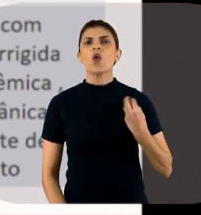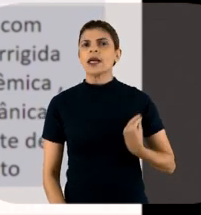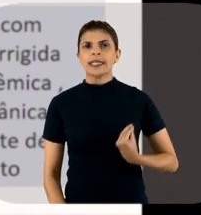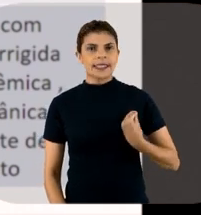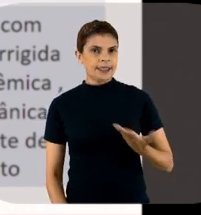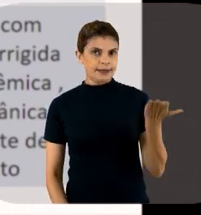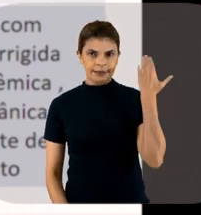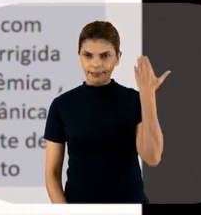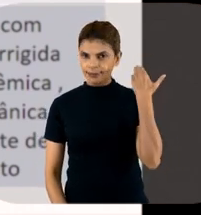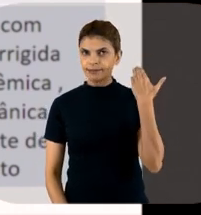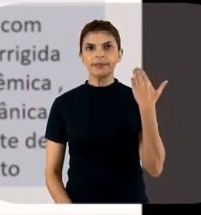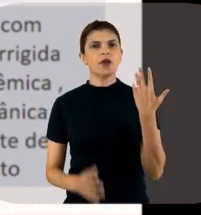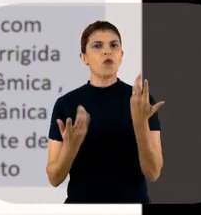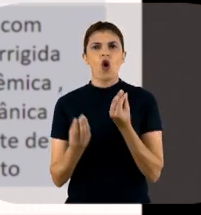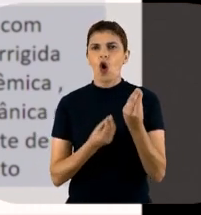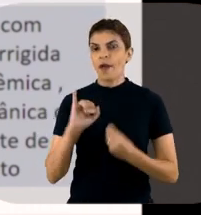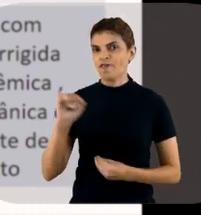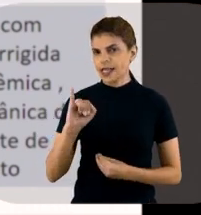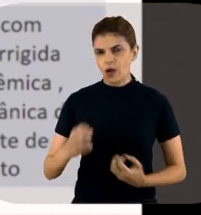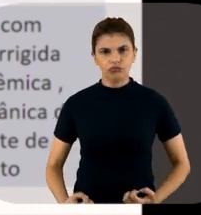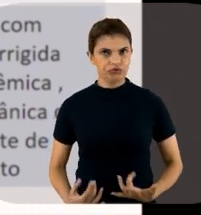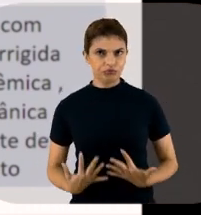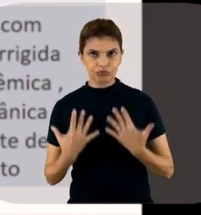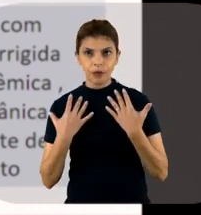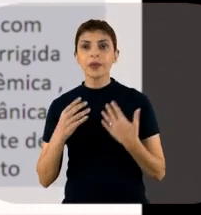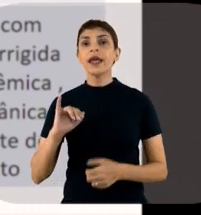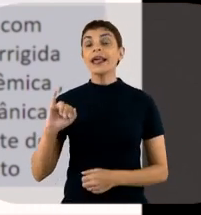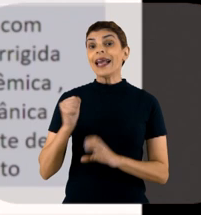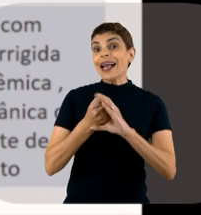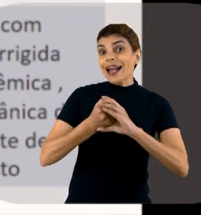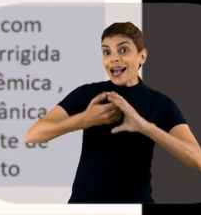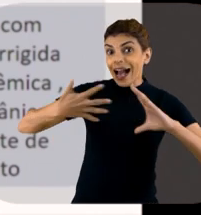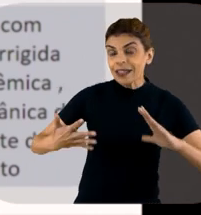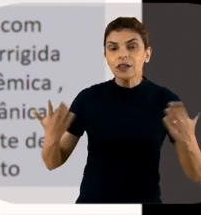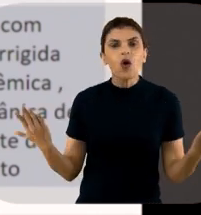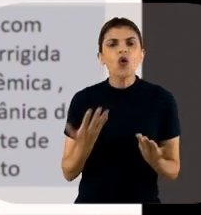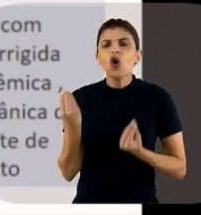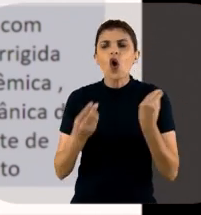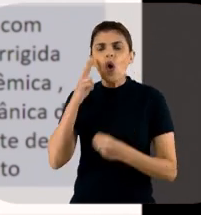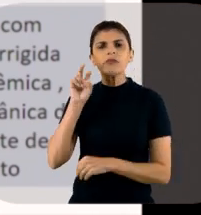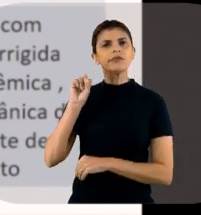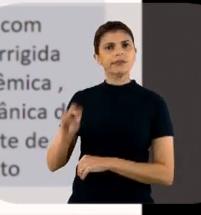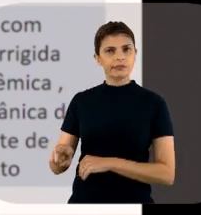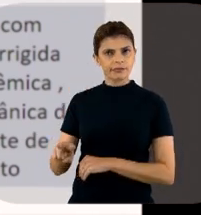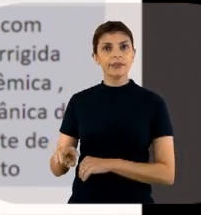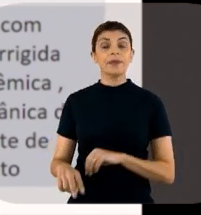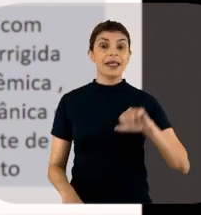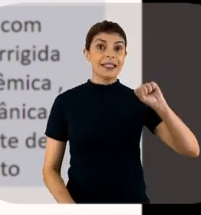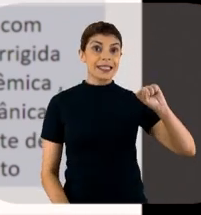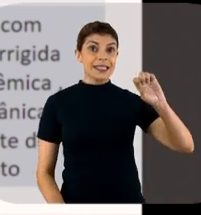existia uma infecção sem disfunção e, hoje, como é que é?